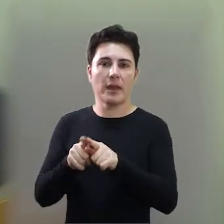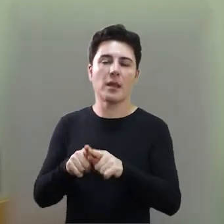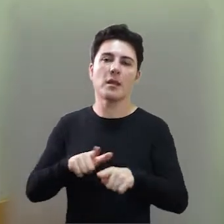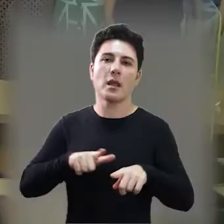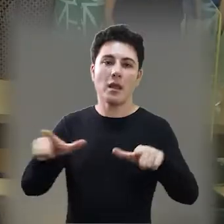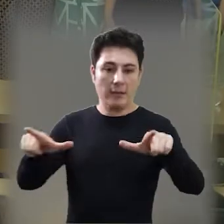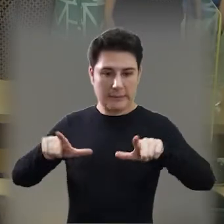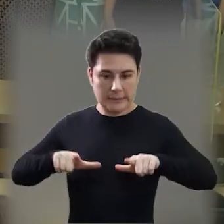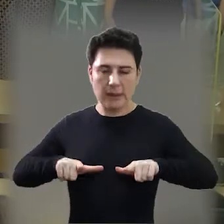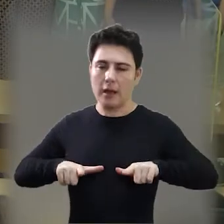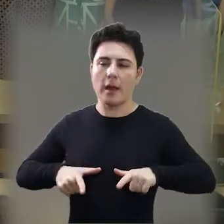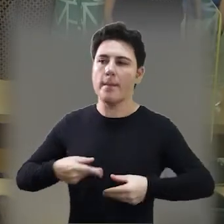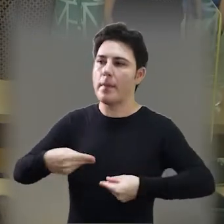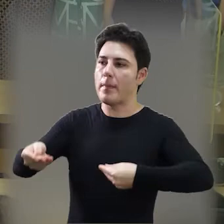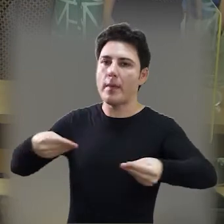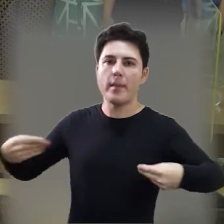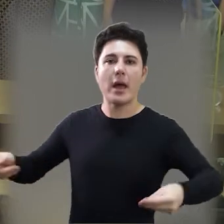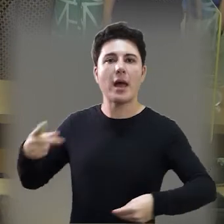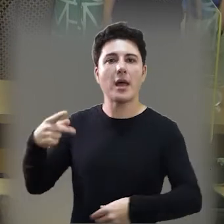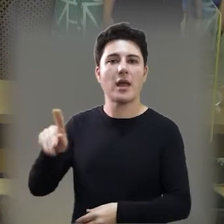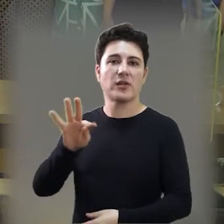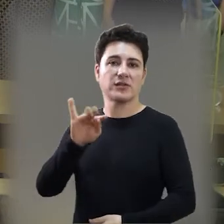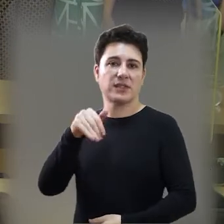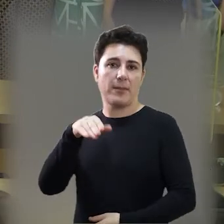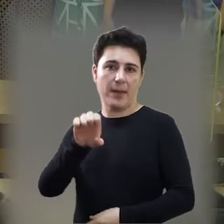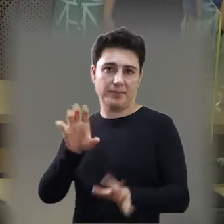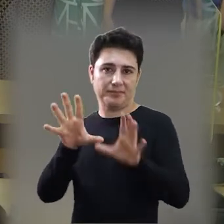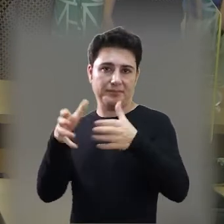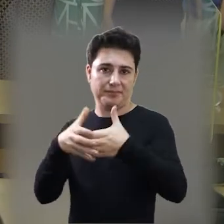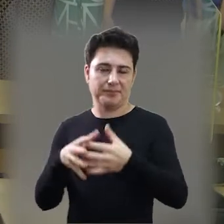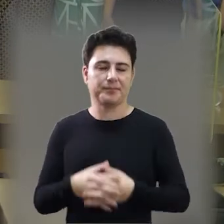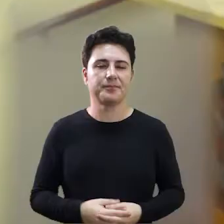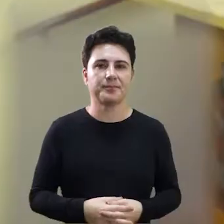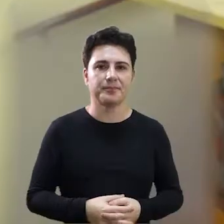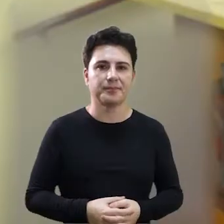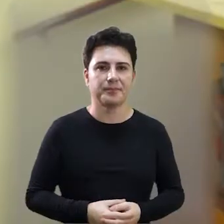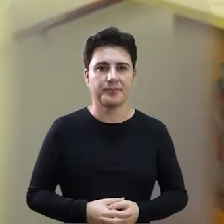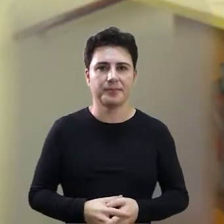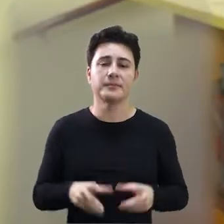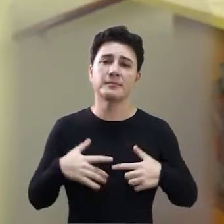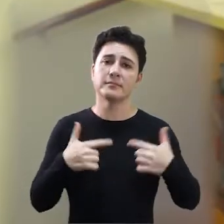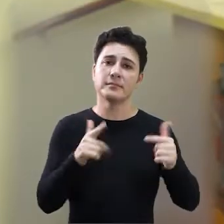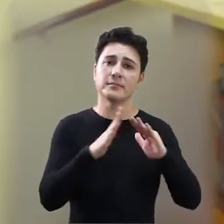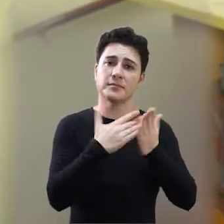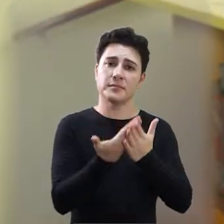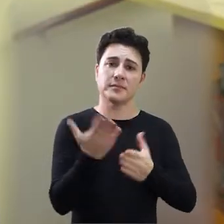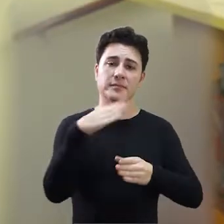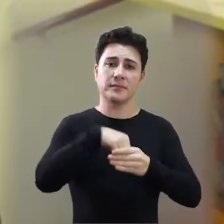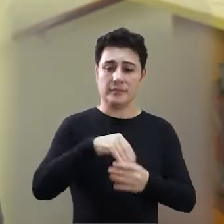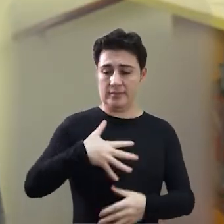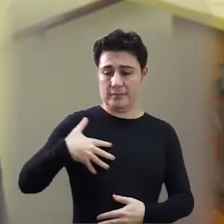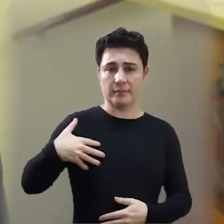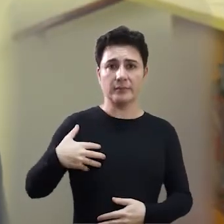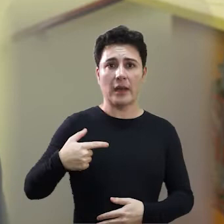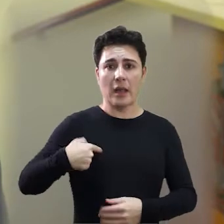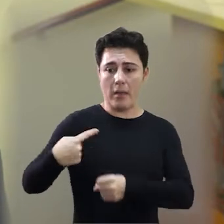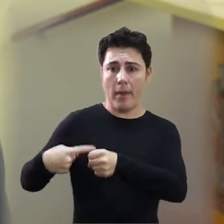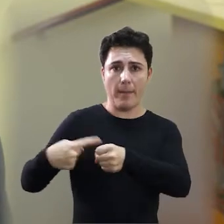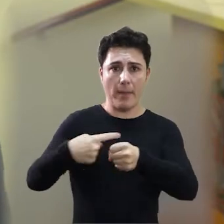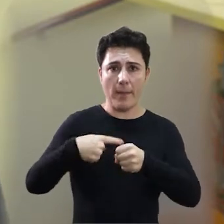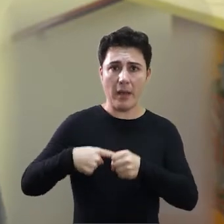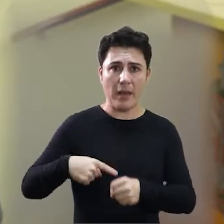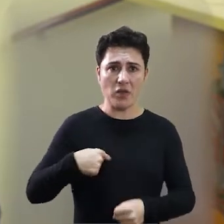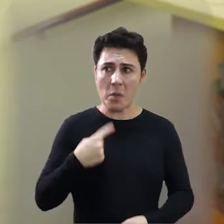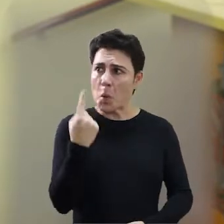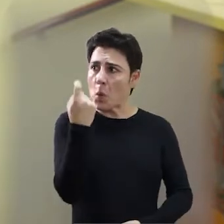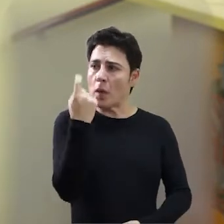dos amigos e dividiu a honraria com o que chama de seu time. O trabalho que eu desenvolvo junto ao SESI, de forma